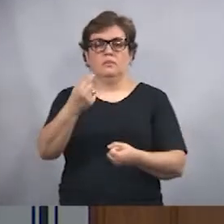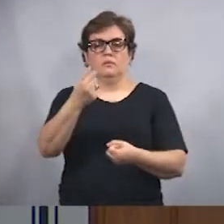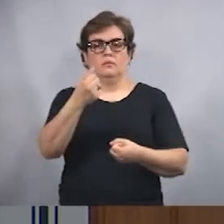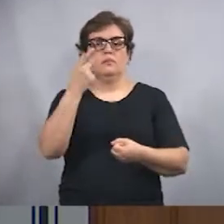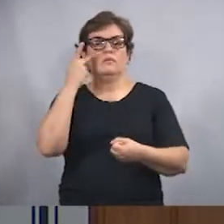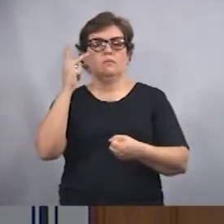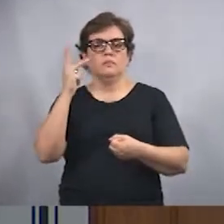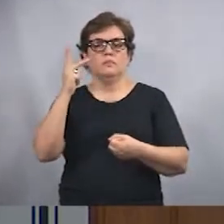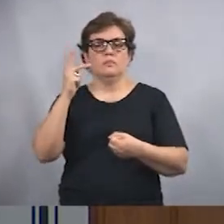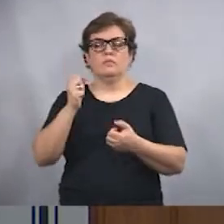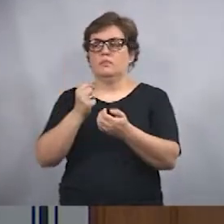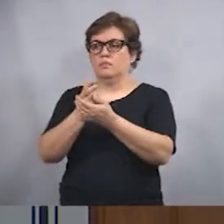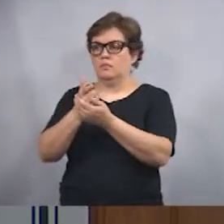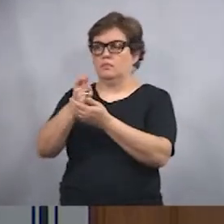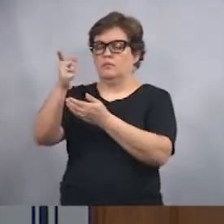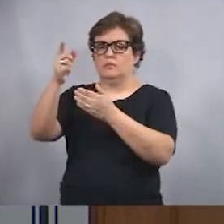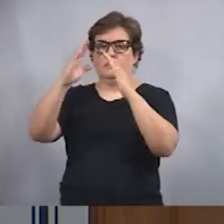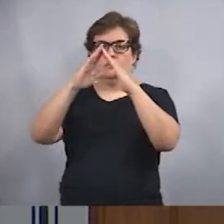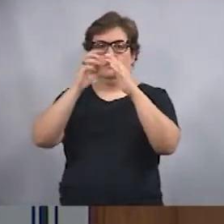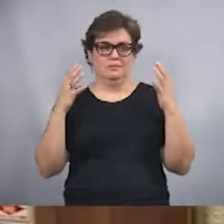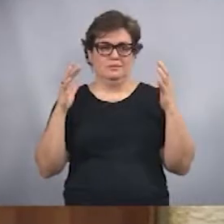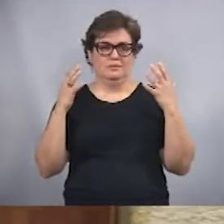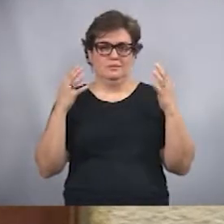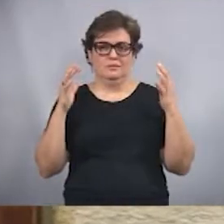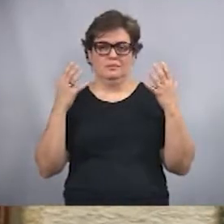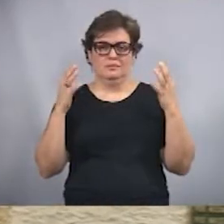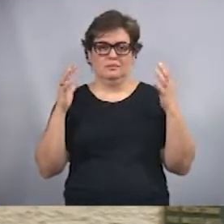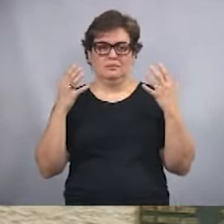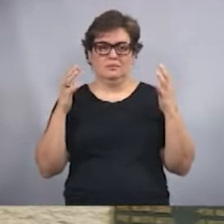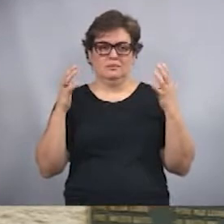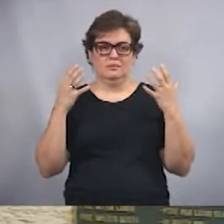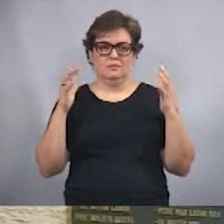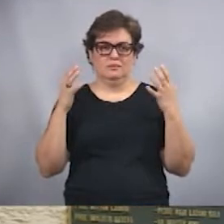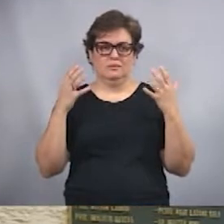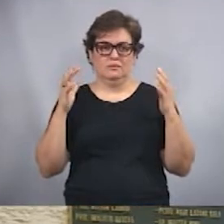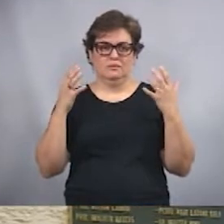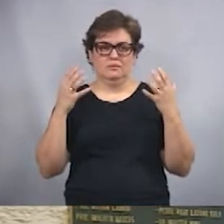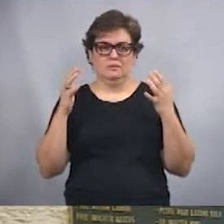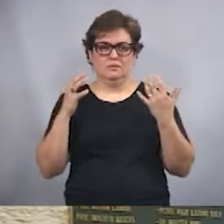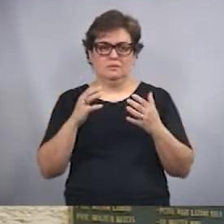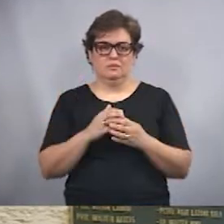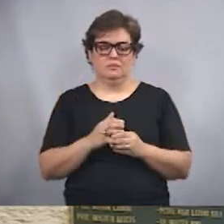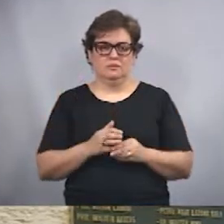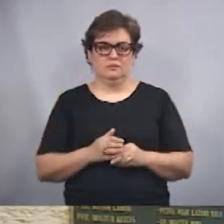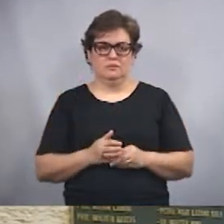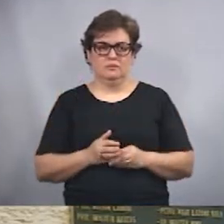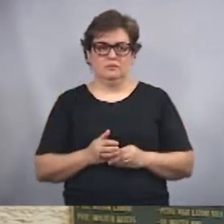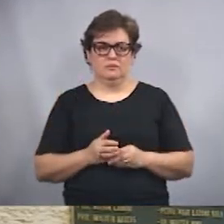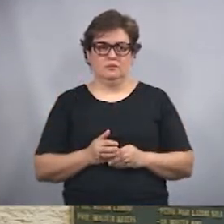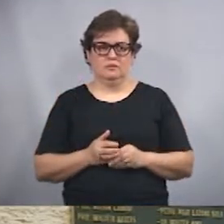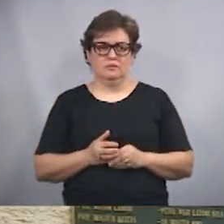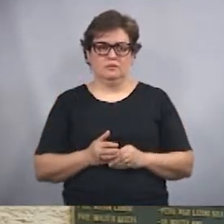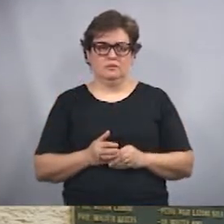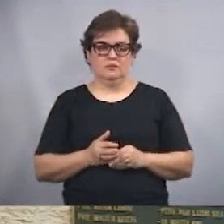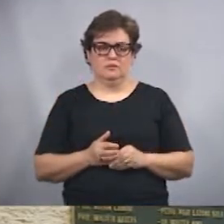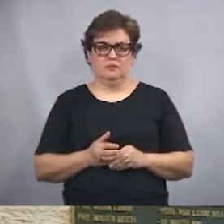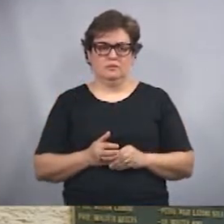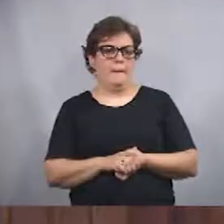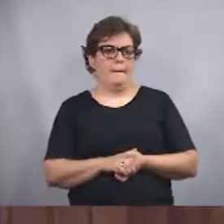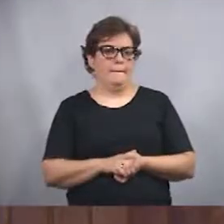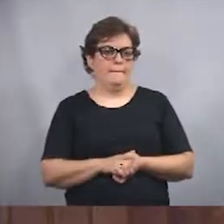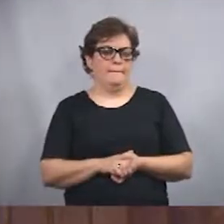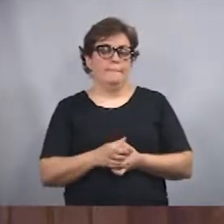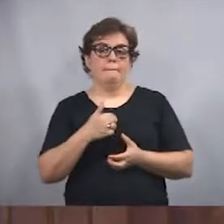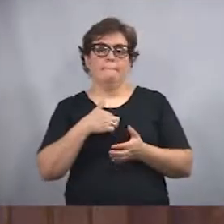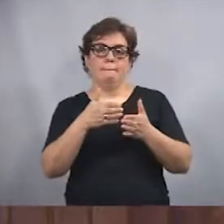para custear as despesas lá na Casa do Caminho. Representantes da Casa do Caminho acompanharam a votação e aprovação do projeto.